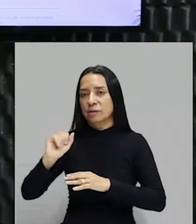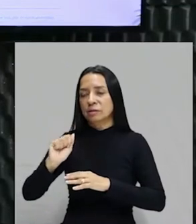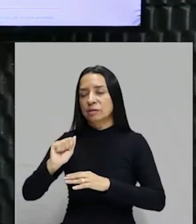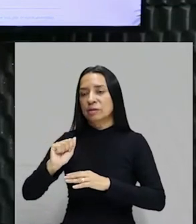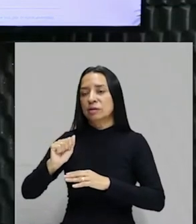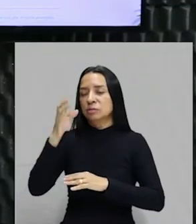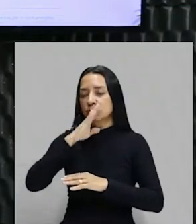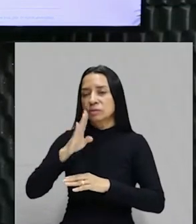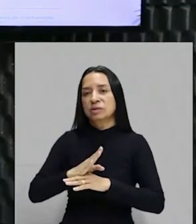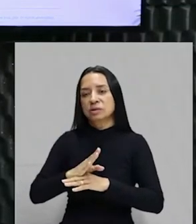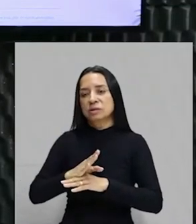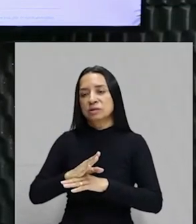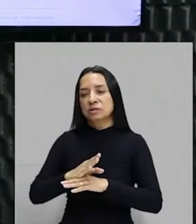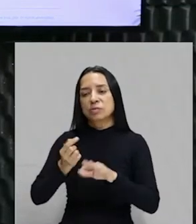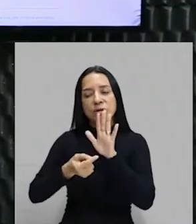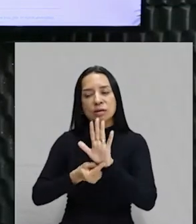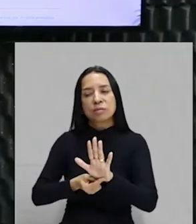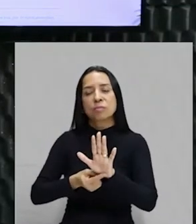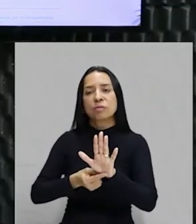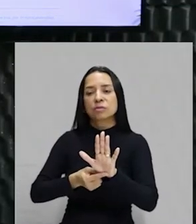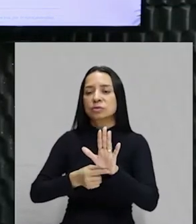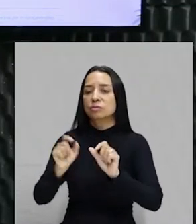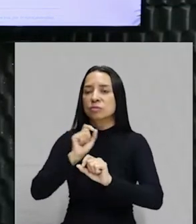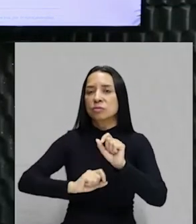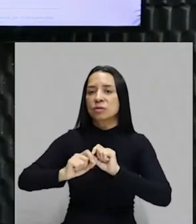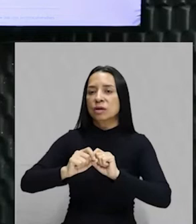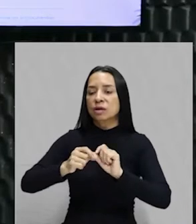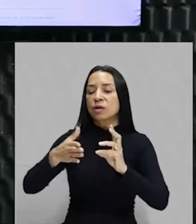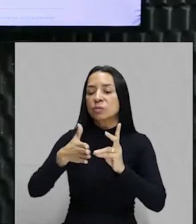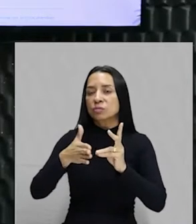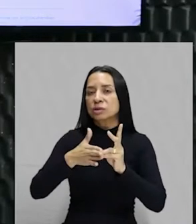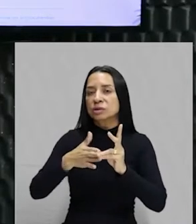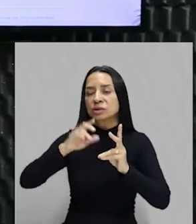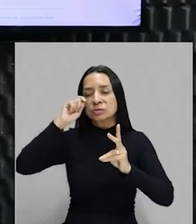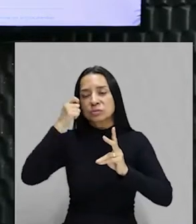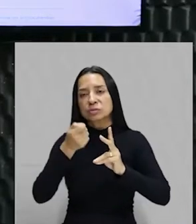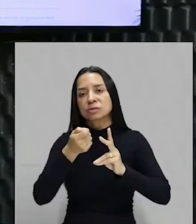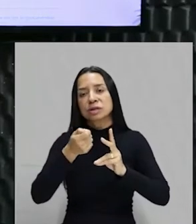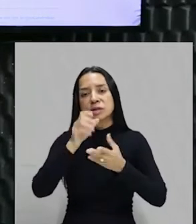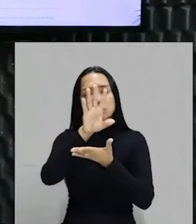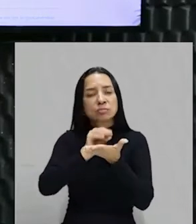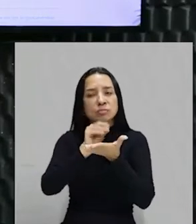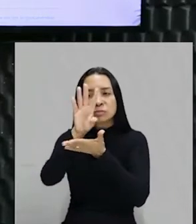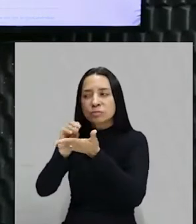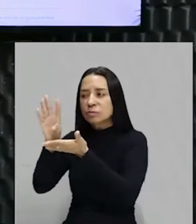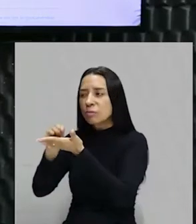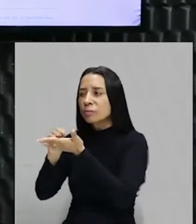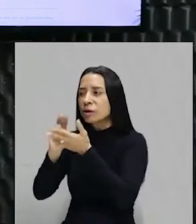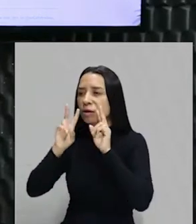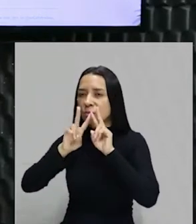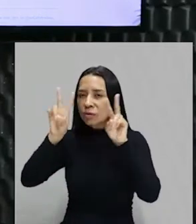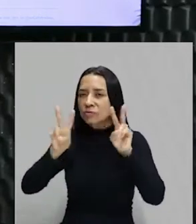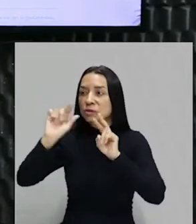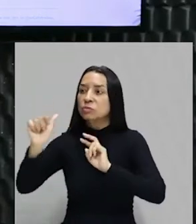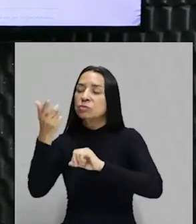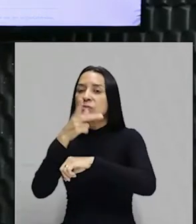dos índios e os hábitos da corte portuguesa no Brasil. Ele conseguiu retratar fielmente com a visão de um estrangeiro. Quem não gostou